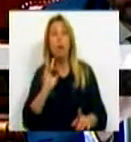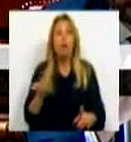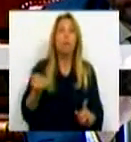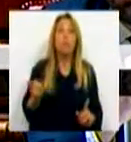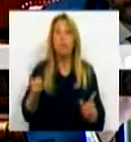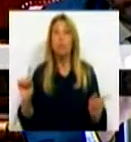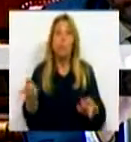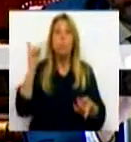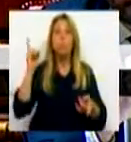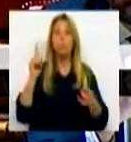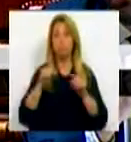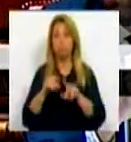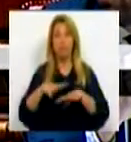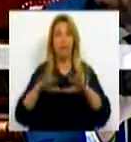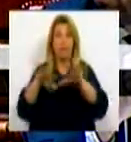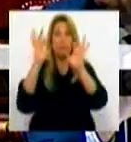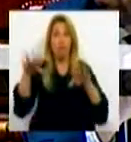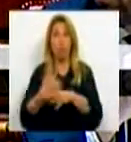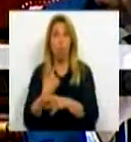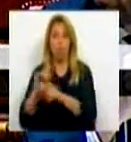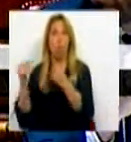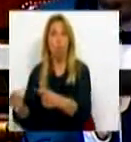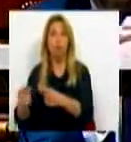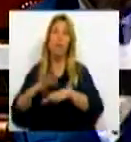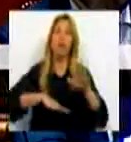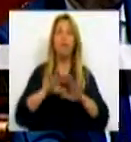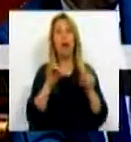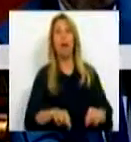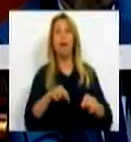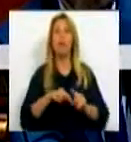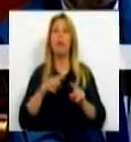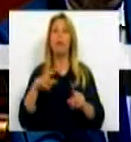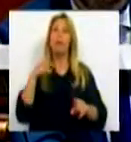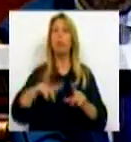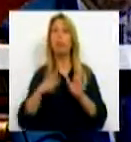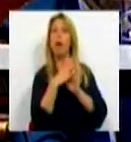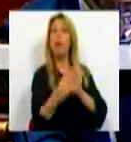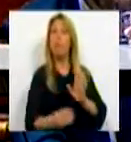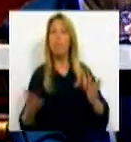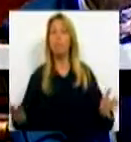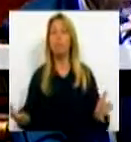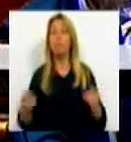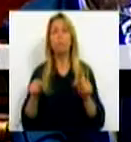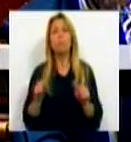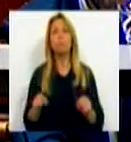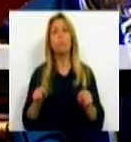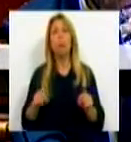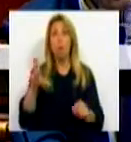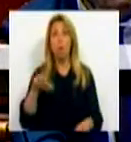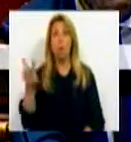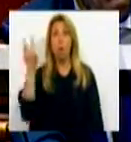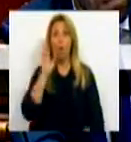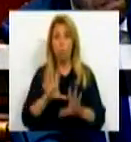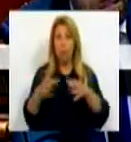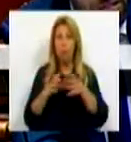replicar em Portugal. Mas essa questão em concreta nunca foi uma discussão pública lançada por esta equipa e nunca ouviu da nossa